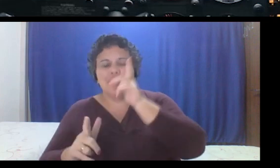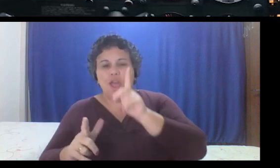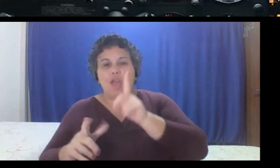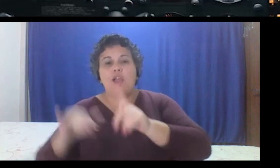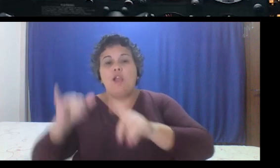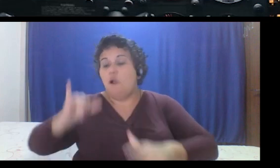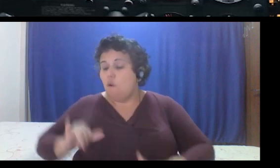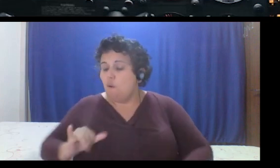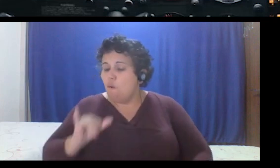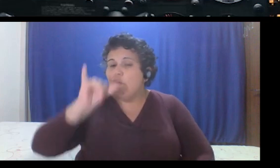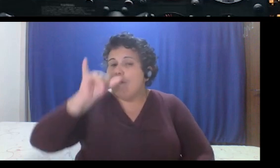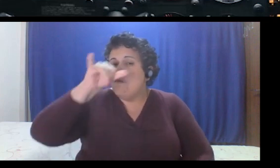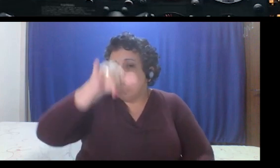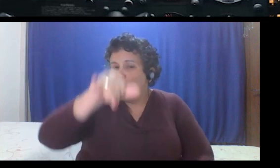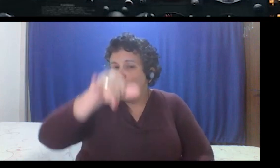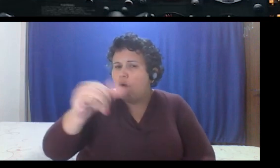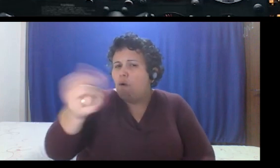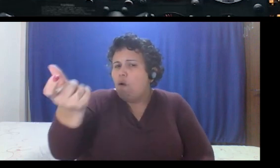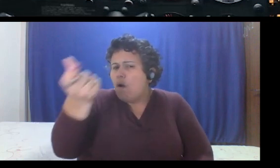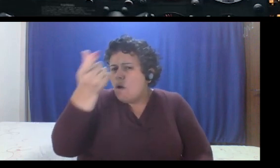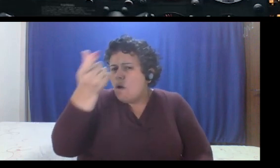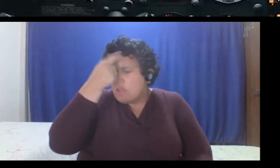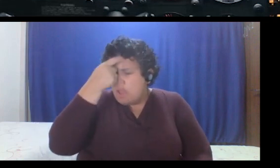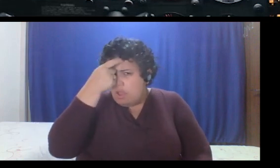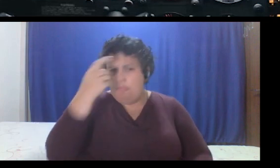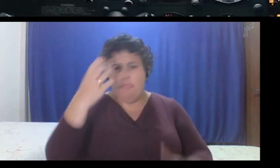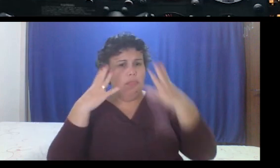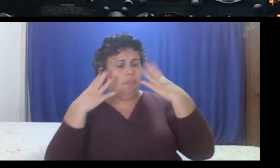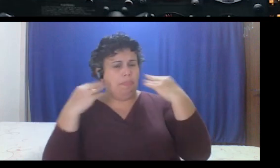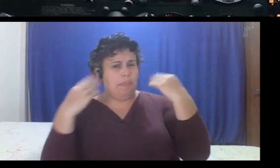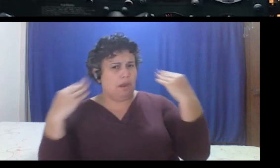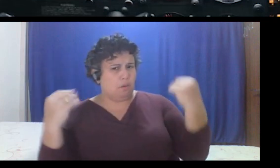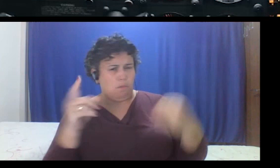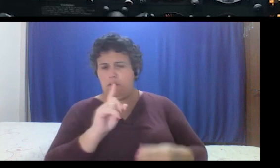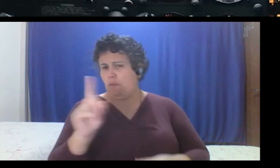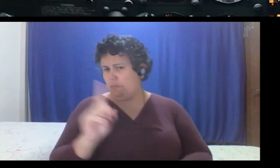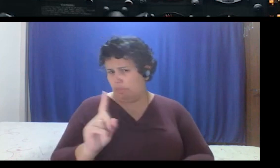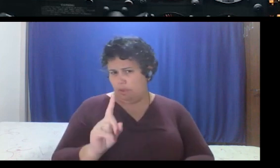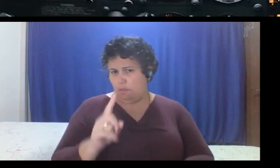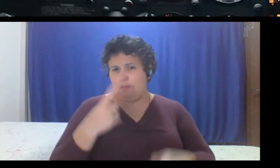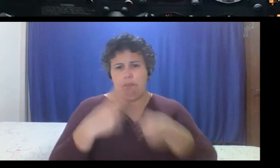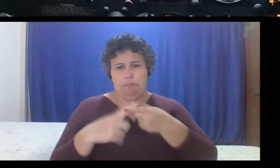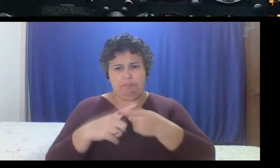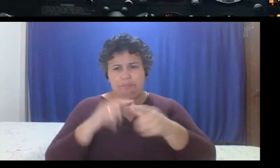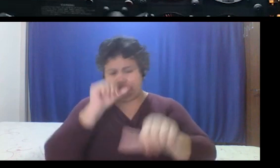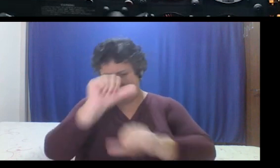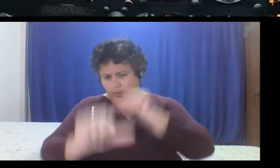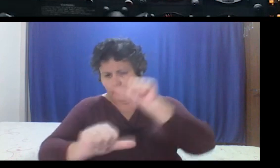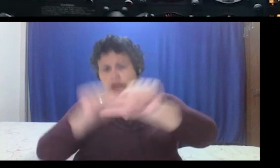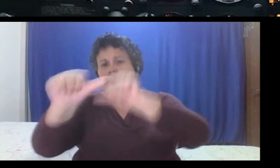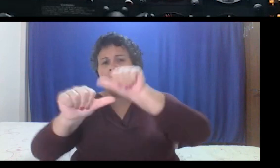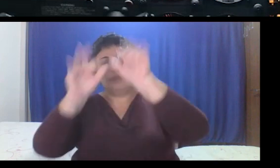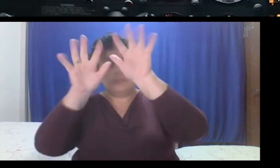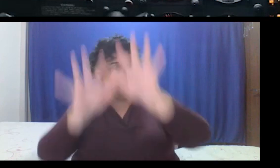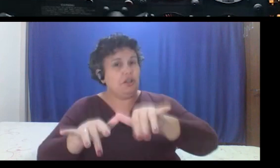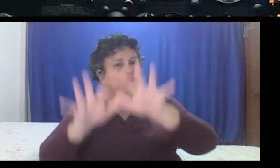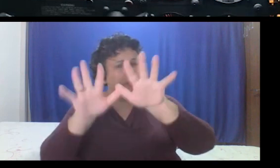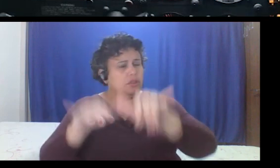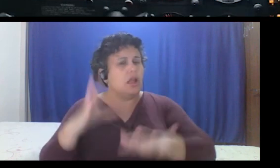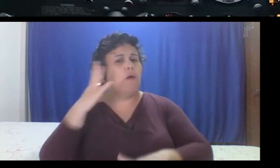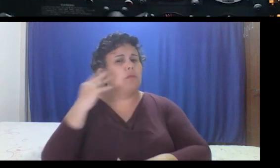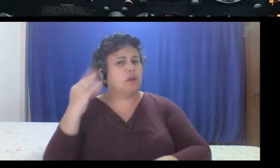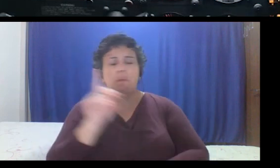consciente, eu não diria tranquilo, as transformações digitais elas não costumam ser muito tranquilas, mas eu diria que um voo